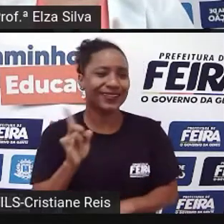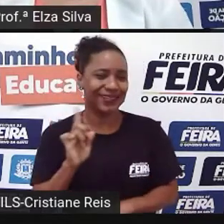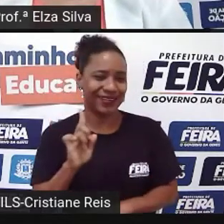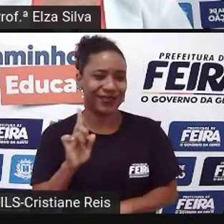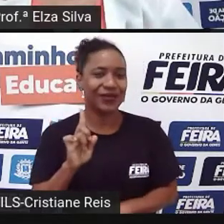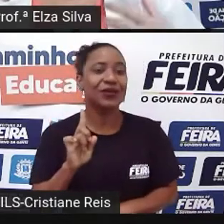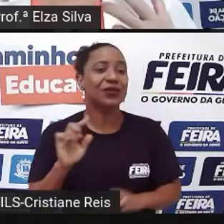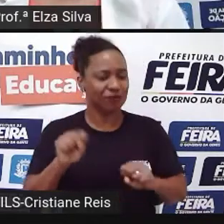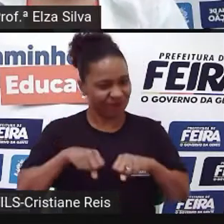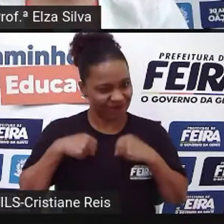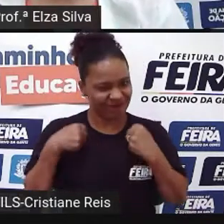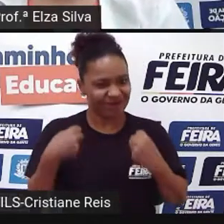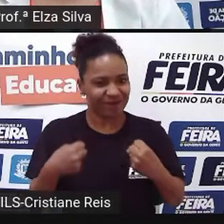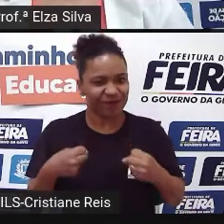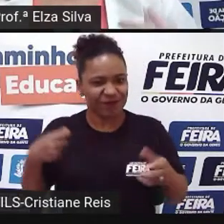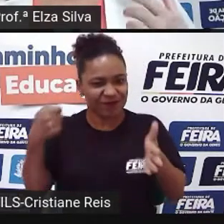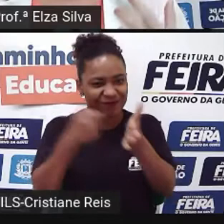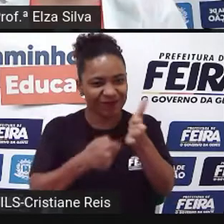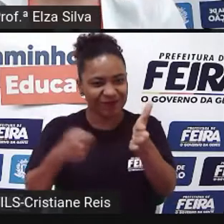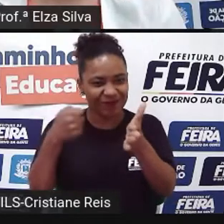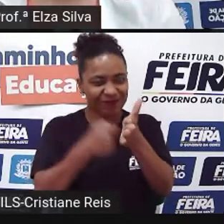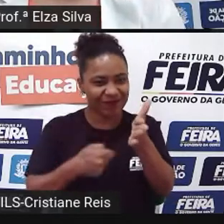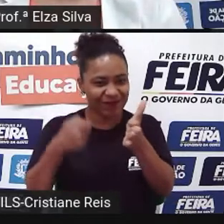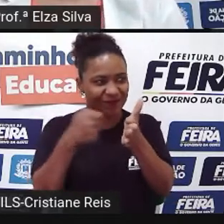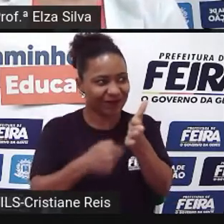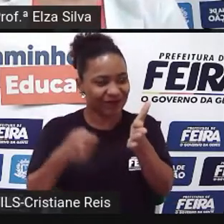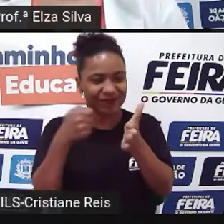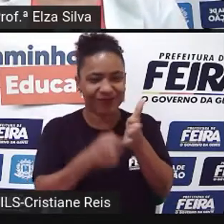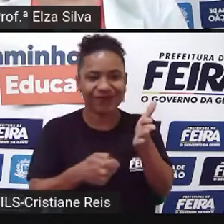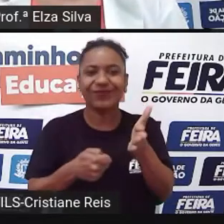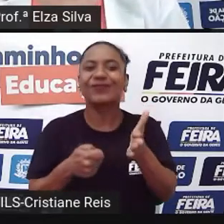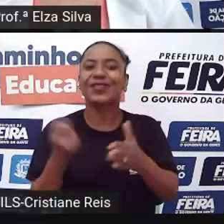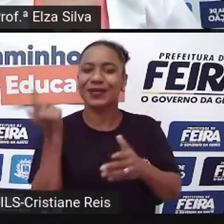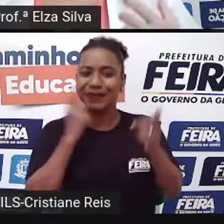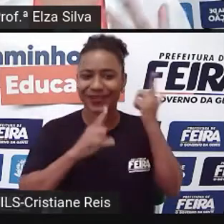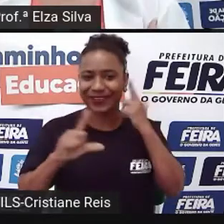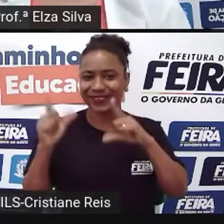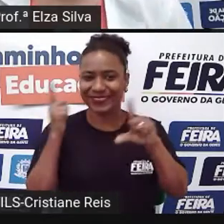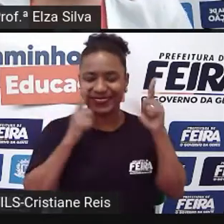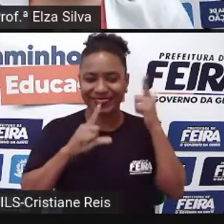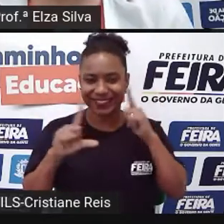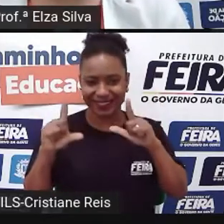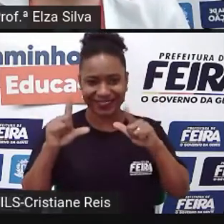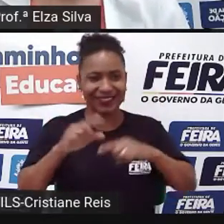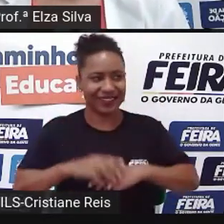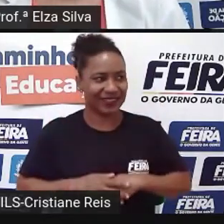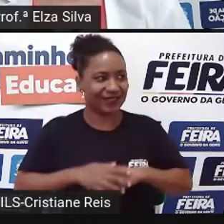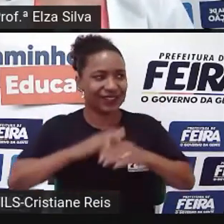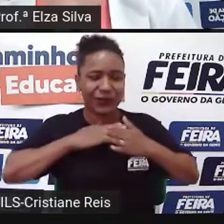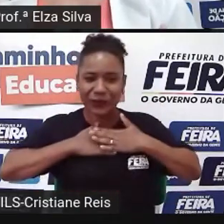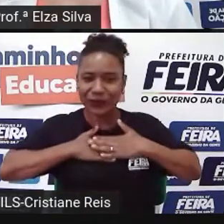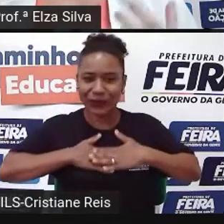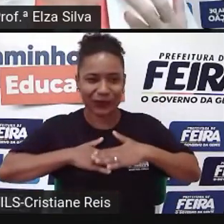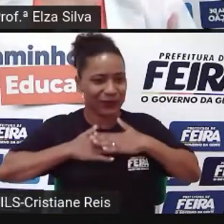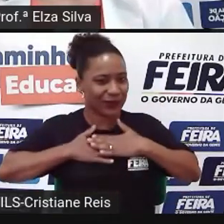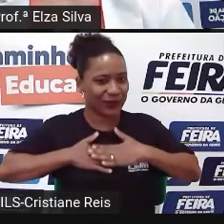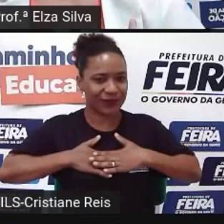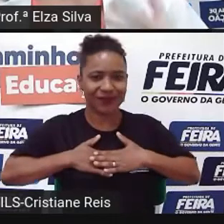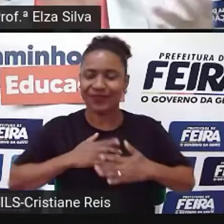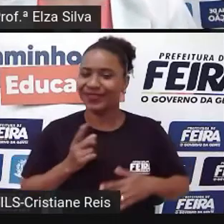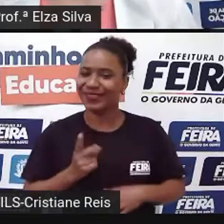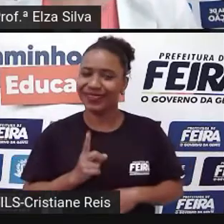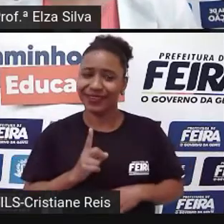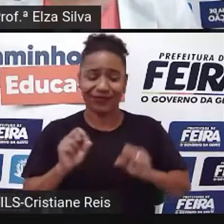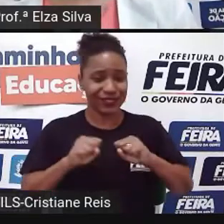você lutar Você ir em busca Você não se acomodar E buscar